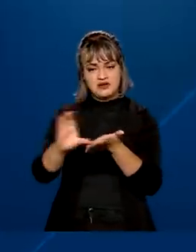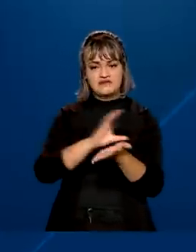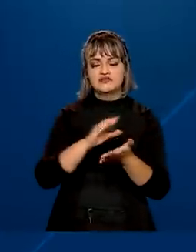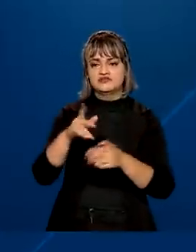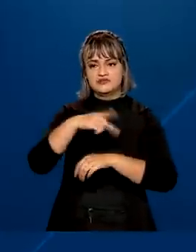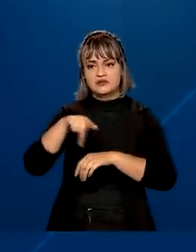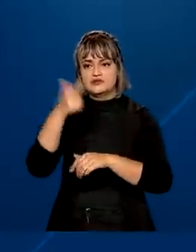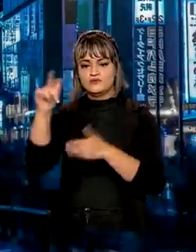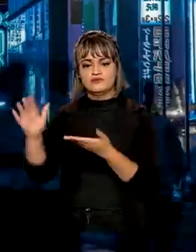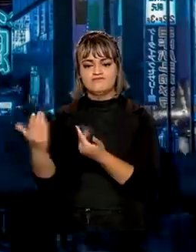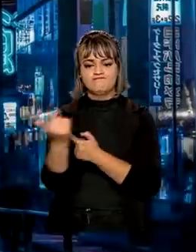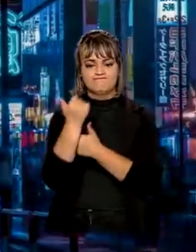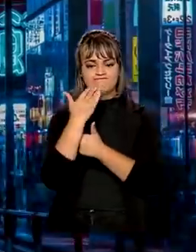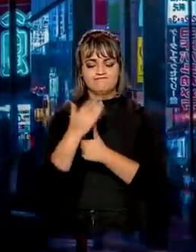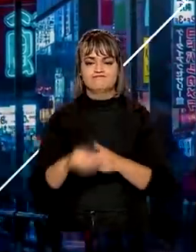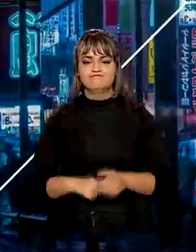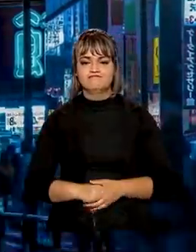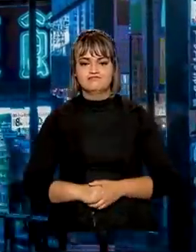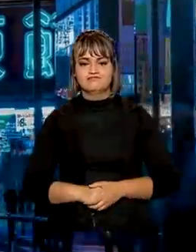estrangeiros.